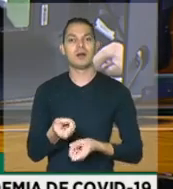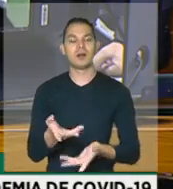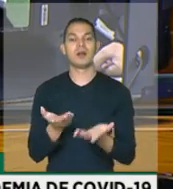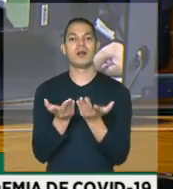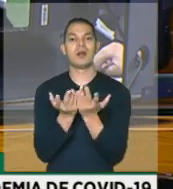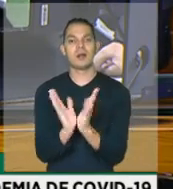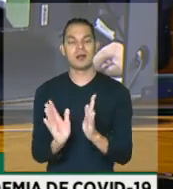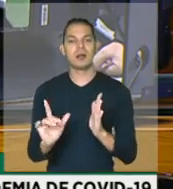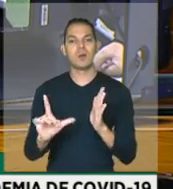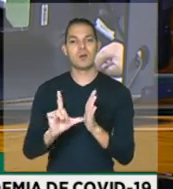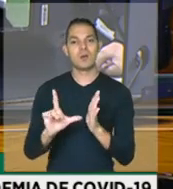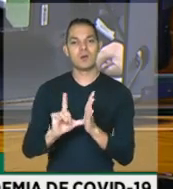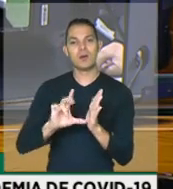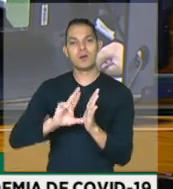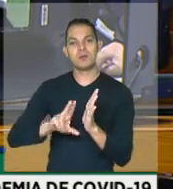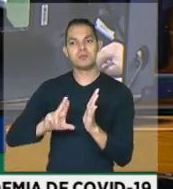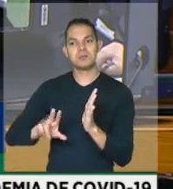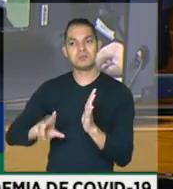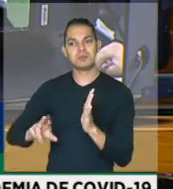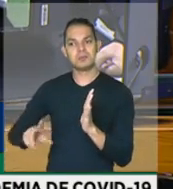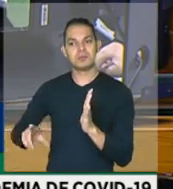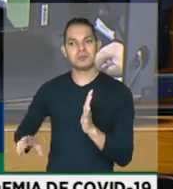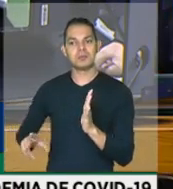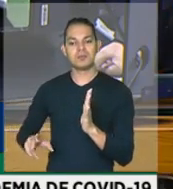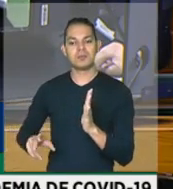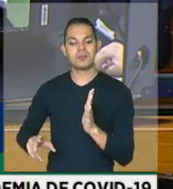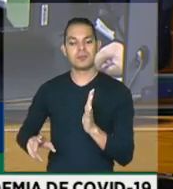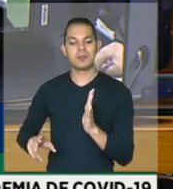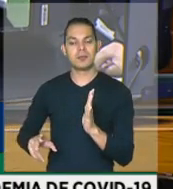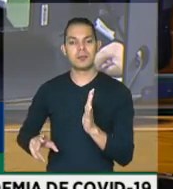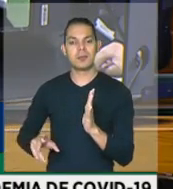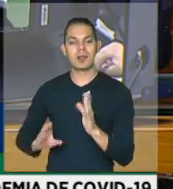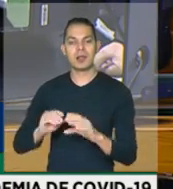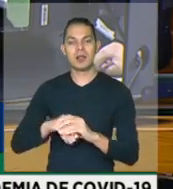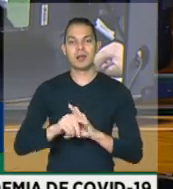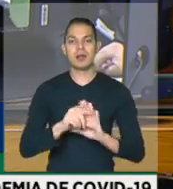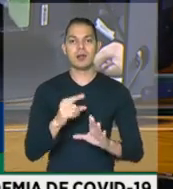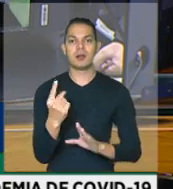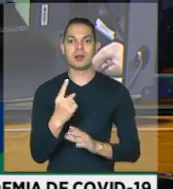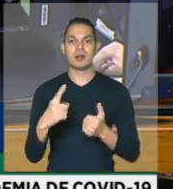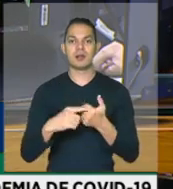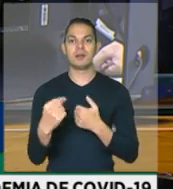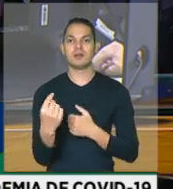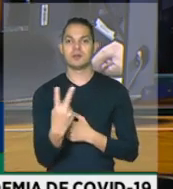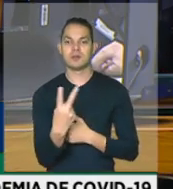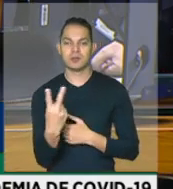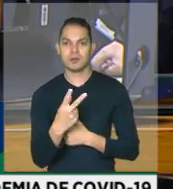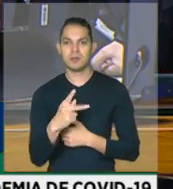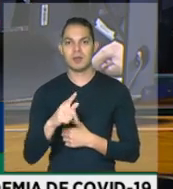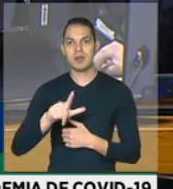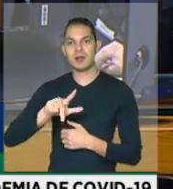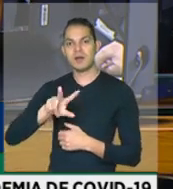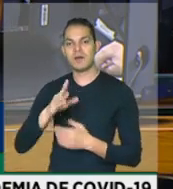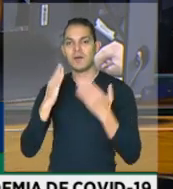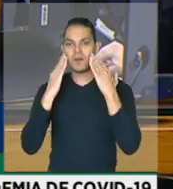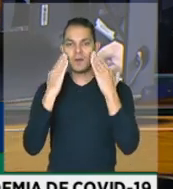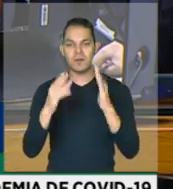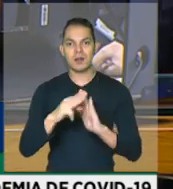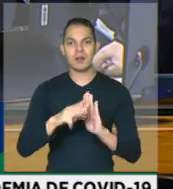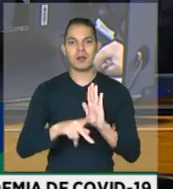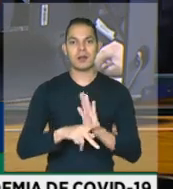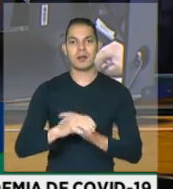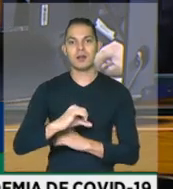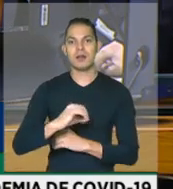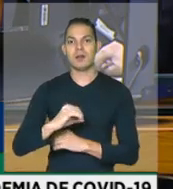abertura dos estabelecimentos comerciais constante no inciso 1º do artigo 2º do PLV apresentado à medida provisória